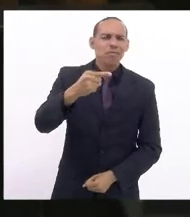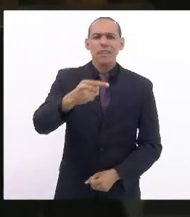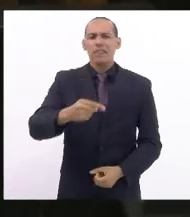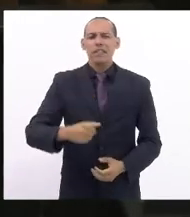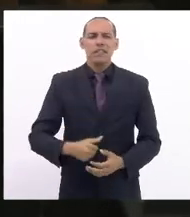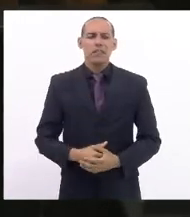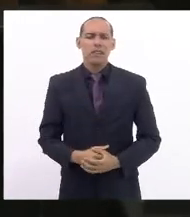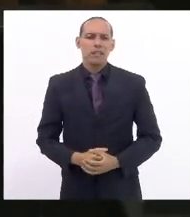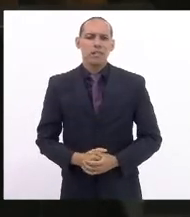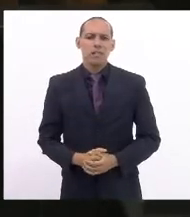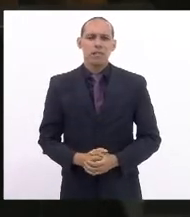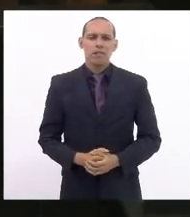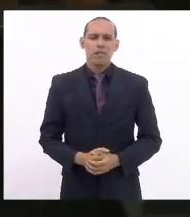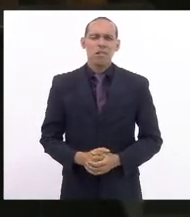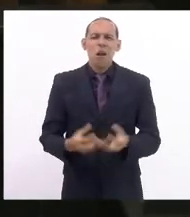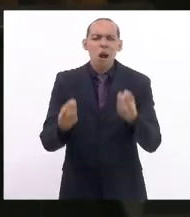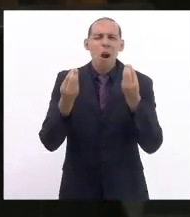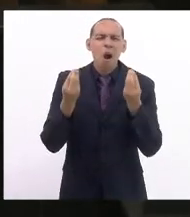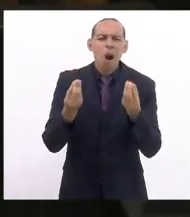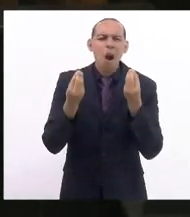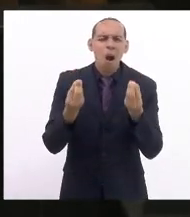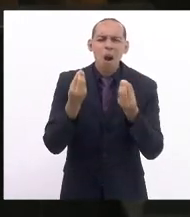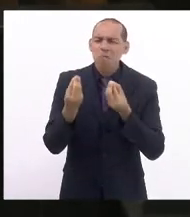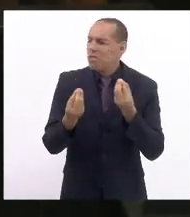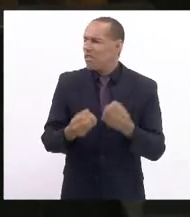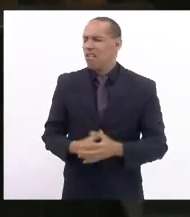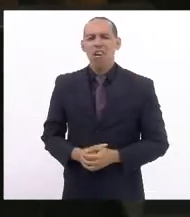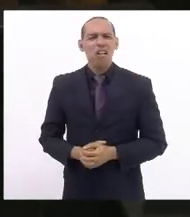Inaceitável. Como é que um deputado